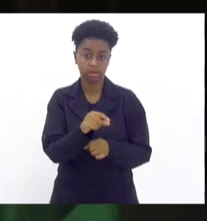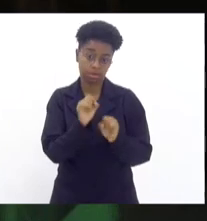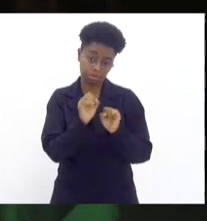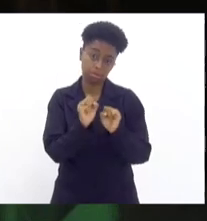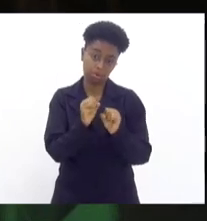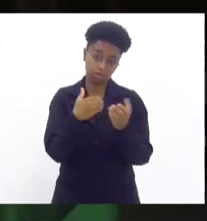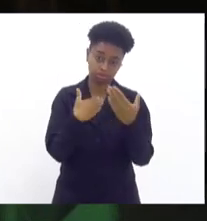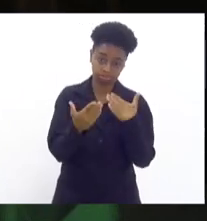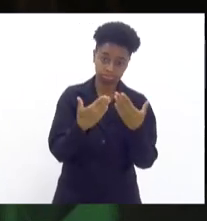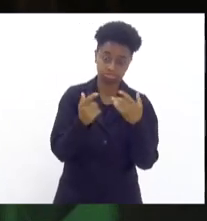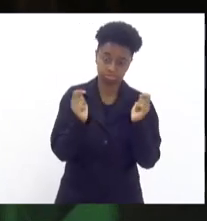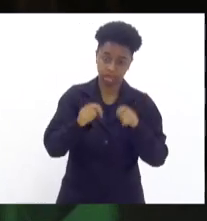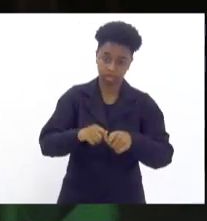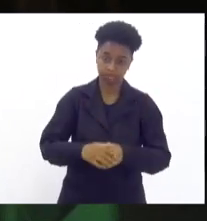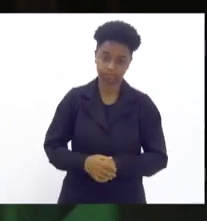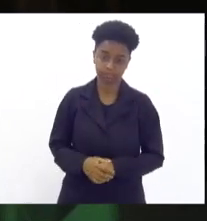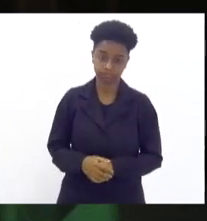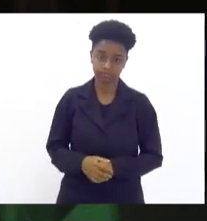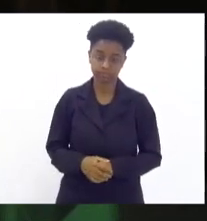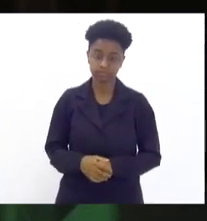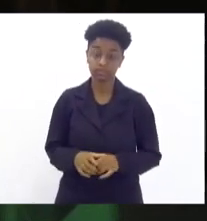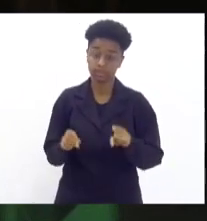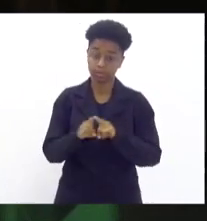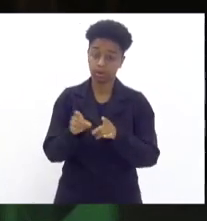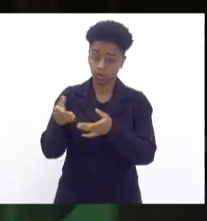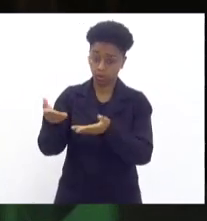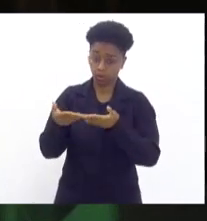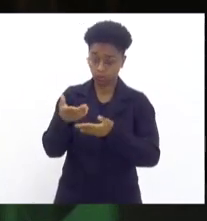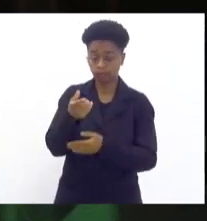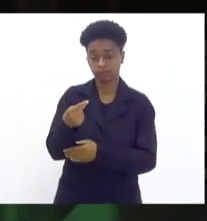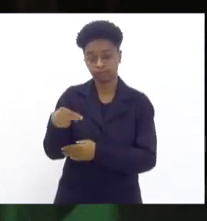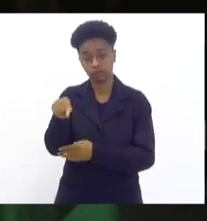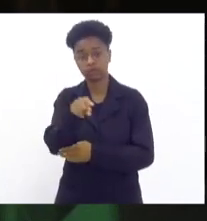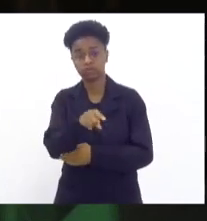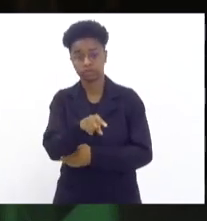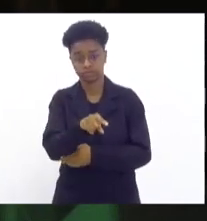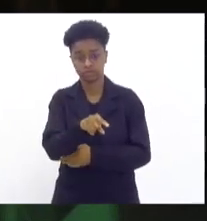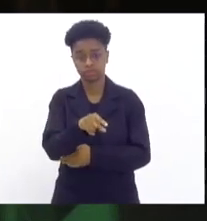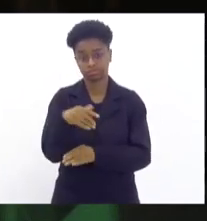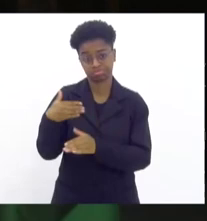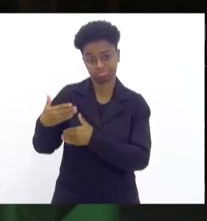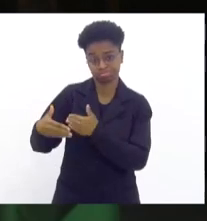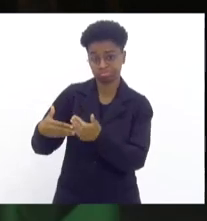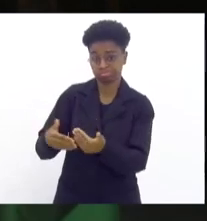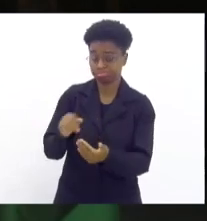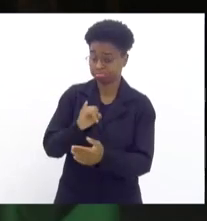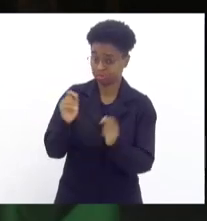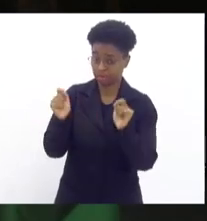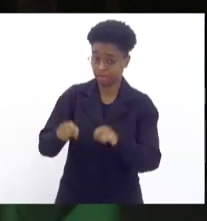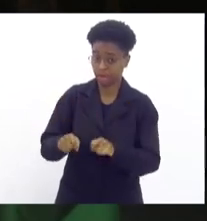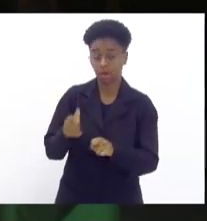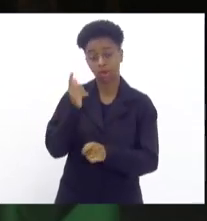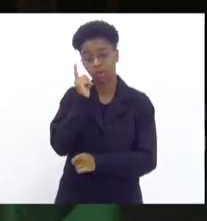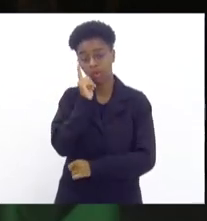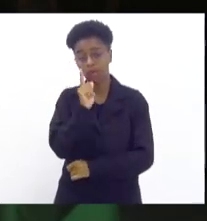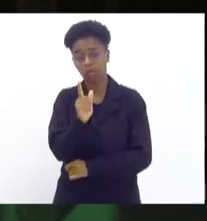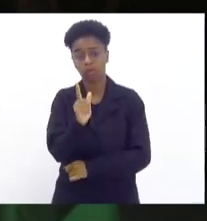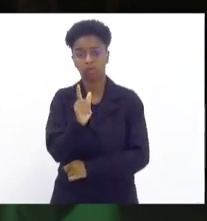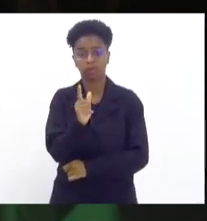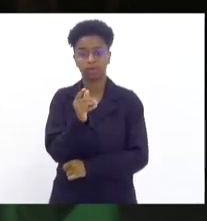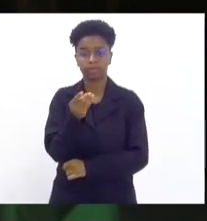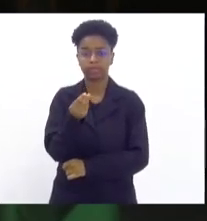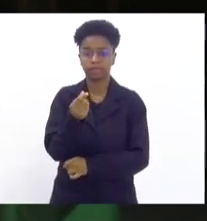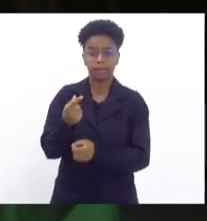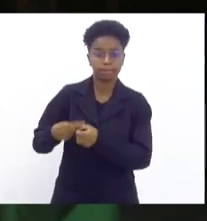possamos conversar e os convido também à medida do possível para que vão até o